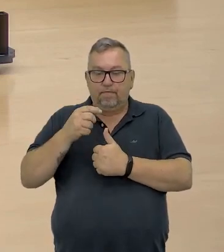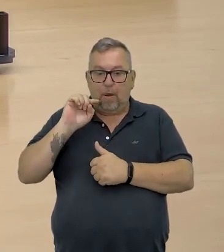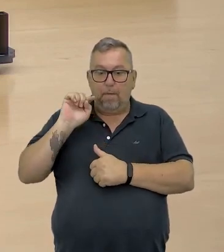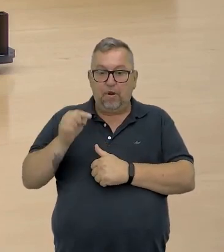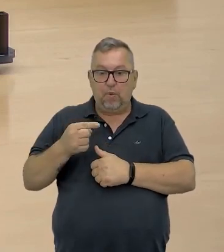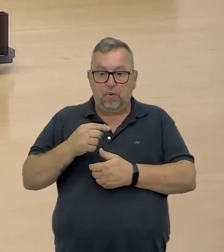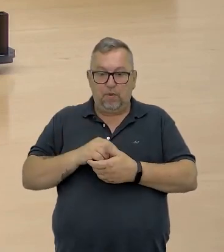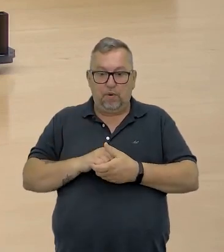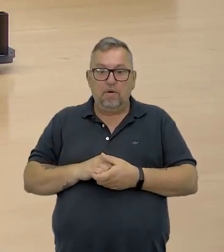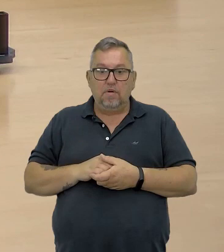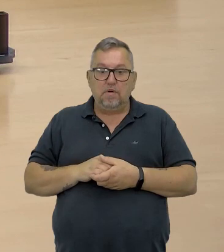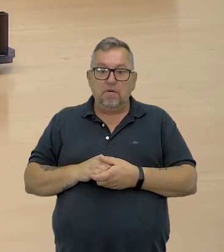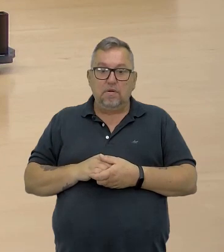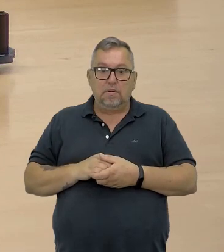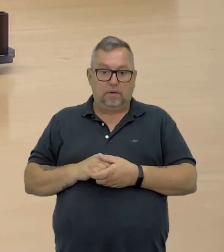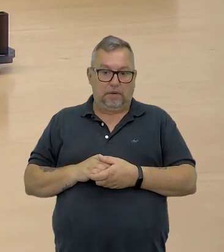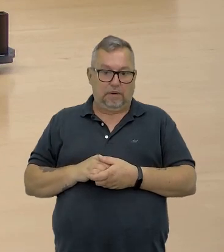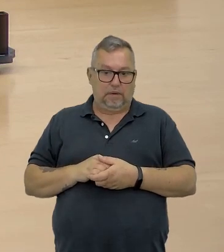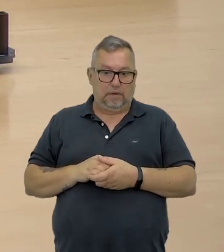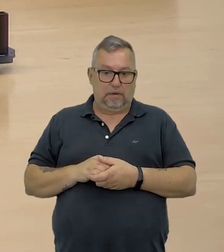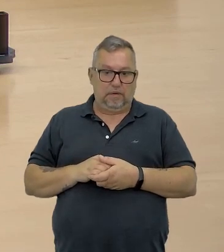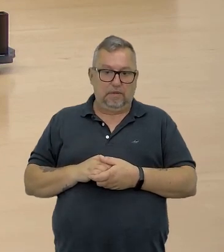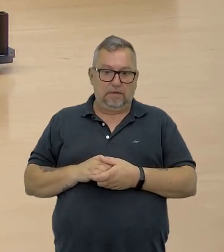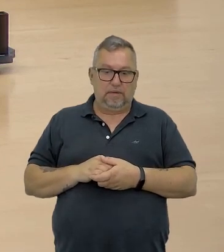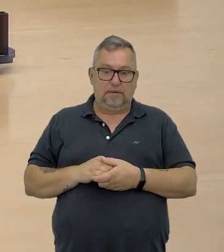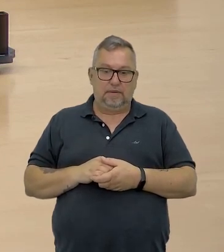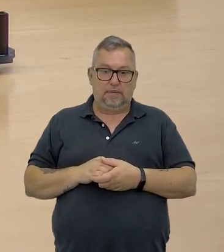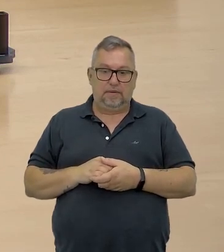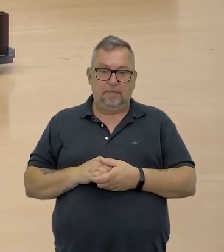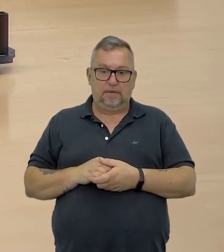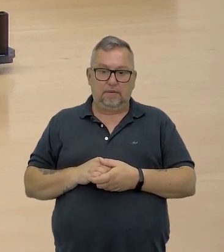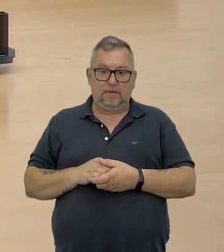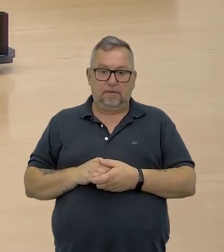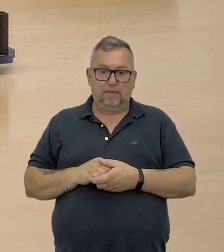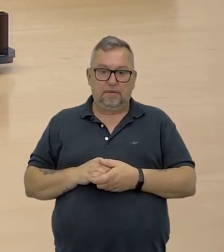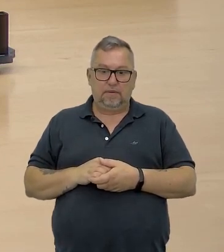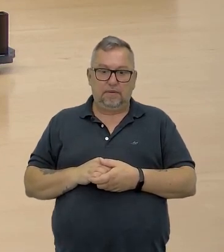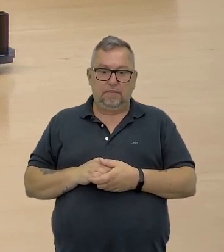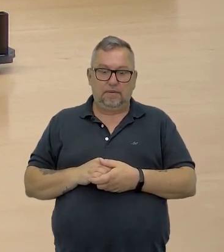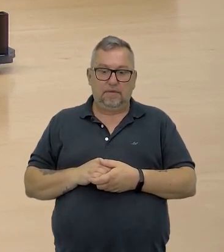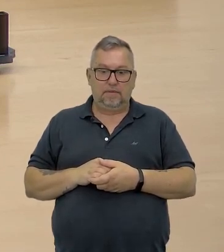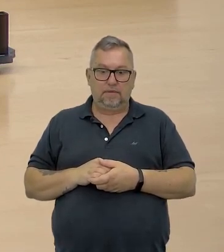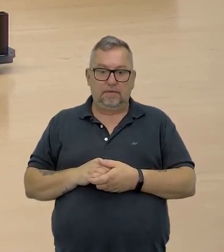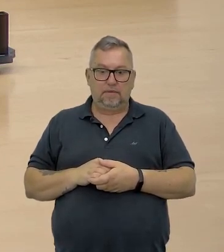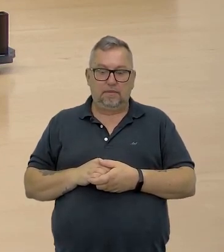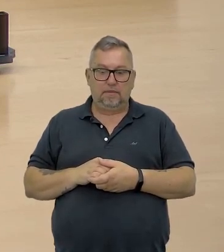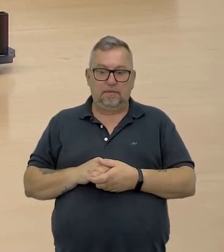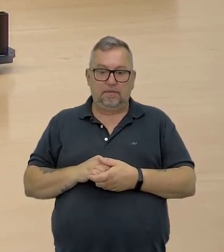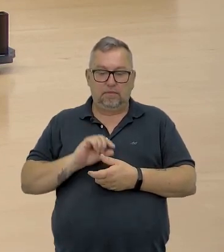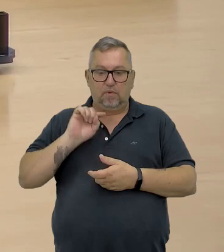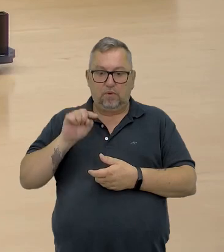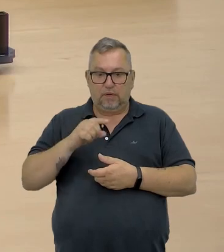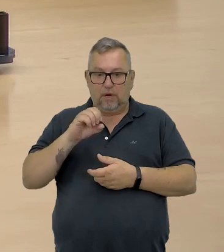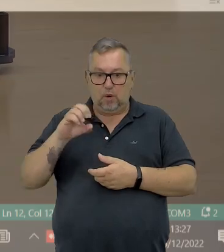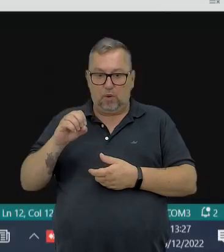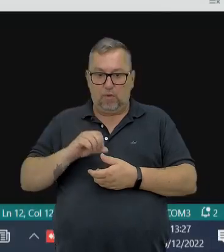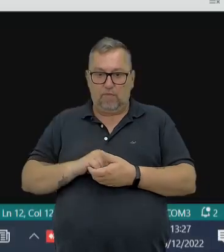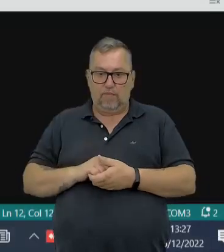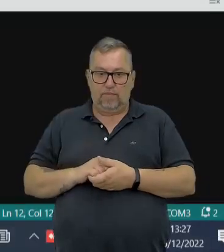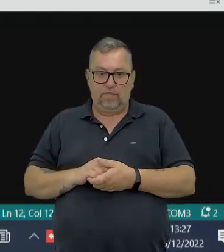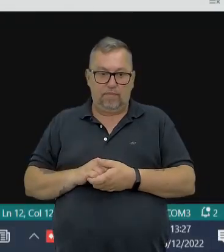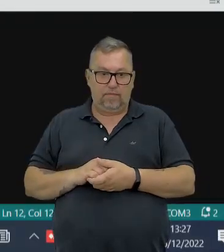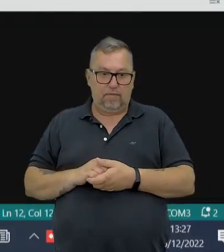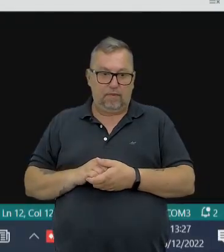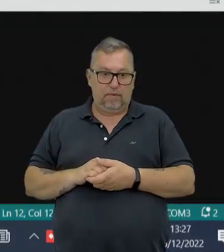mil. Vou pedir para voltar de novo aqui, onde está 100, e vou colocar o mil agora. Vou colocar mais um zero aqui. Eu pedi para a